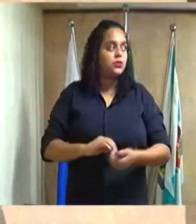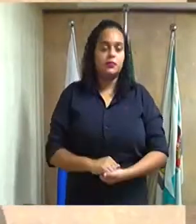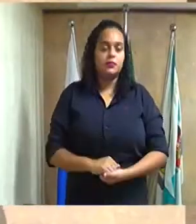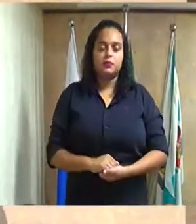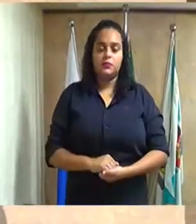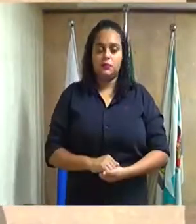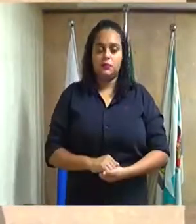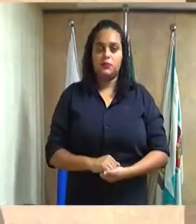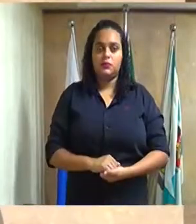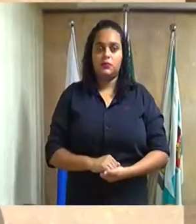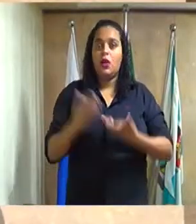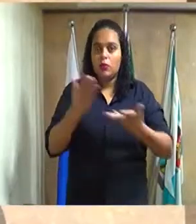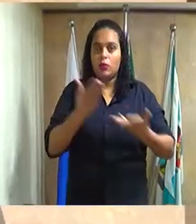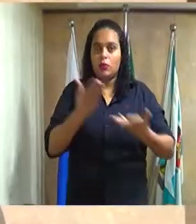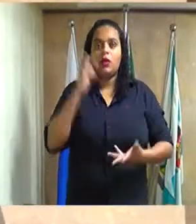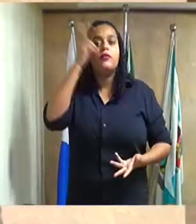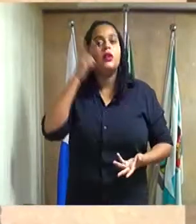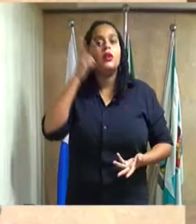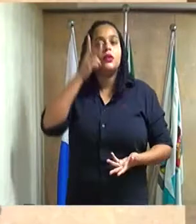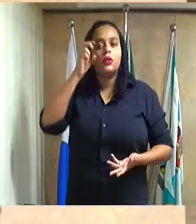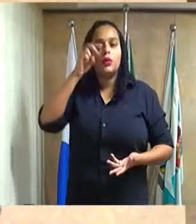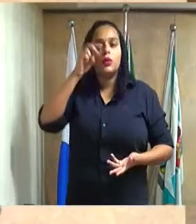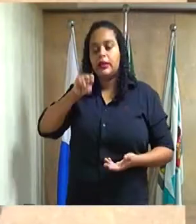Convido o vereador Nivan Almeida